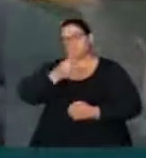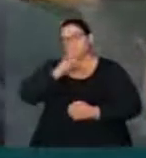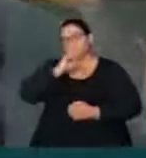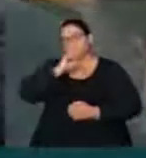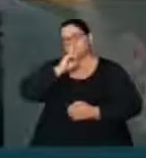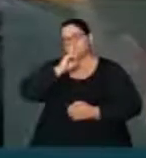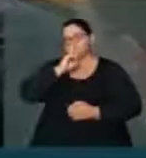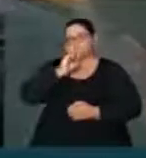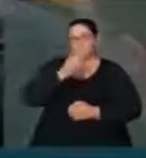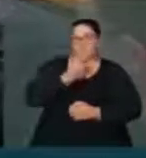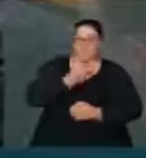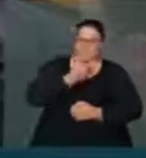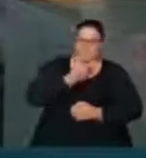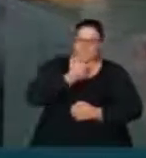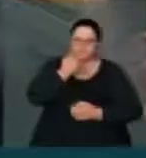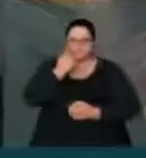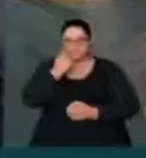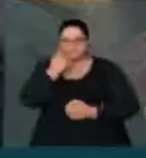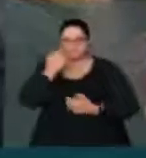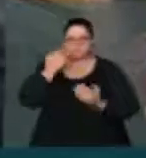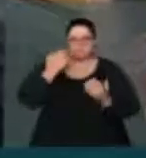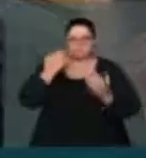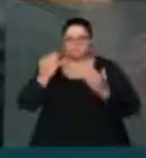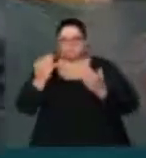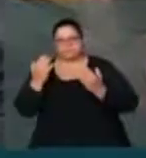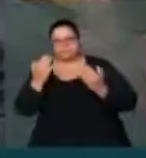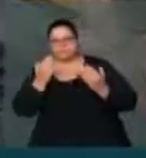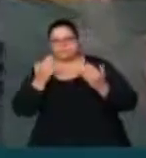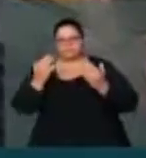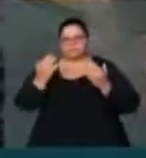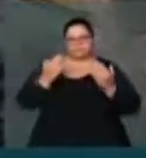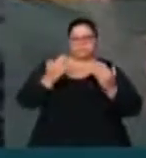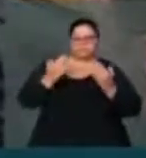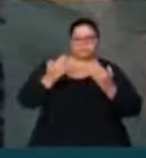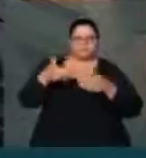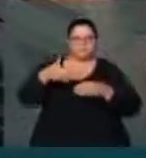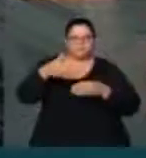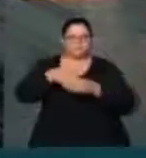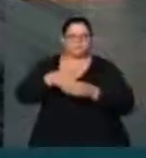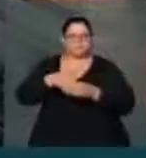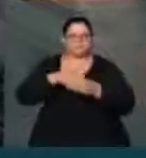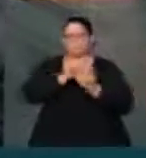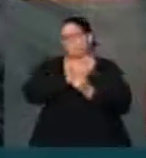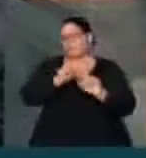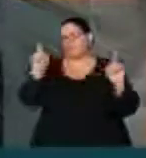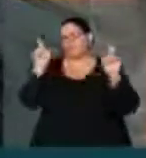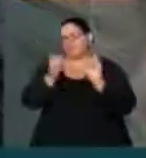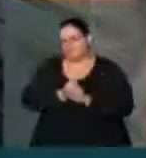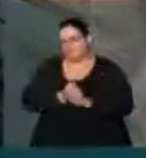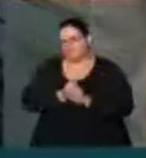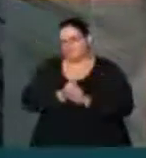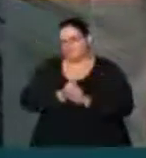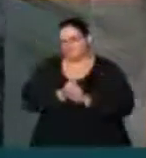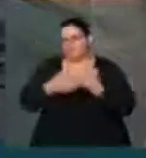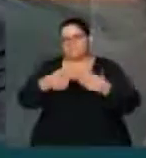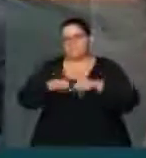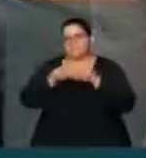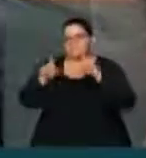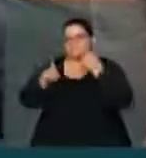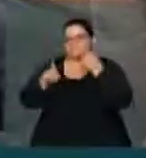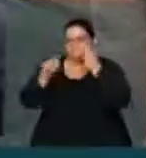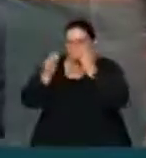não precisa ler a constituição, não precisa ler o regimento, é a consciência se tem uma comissão que tem um interesse